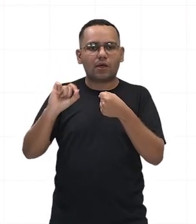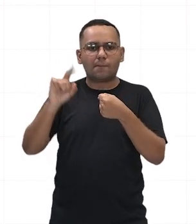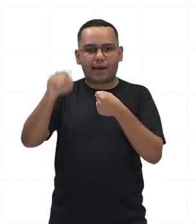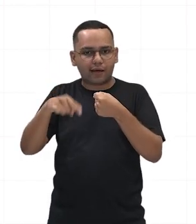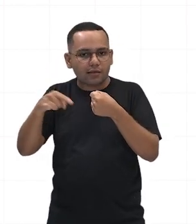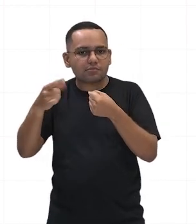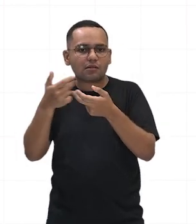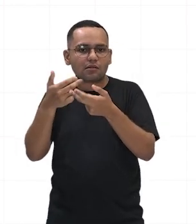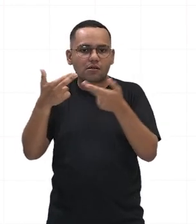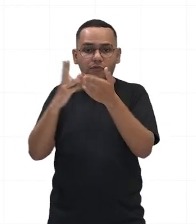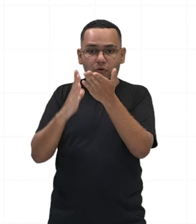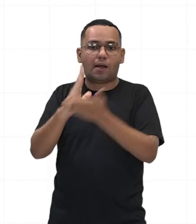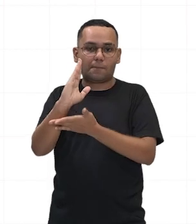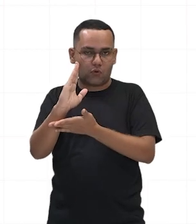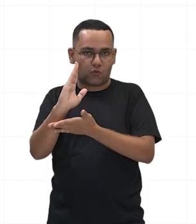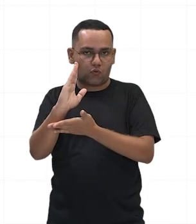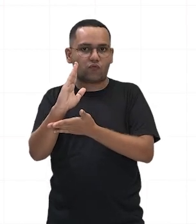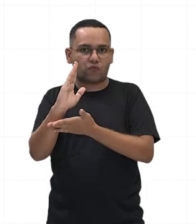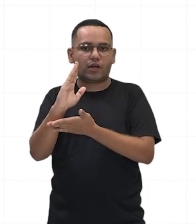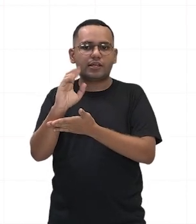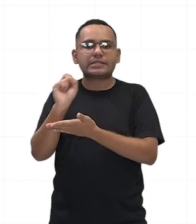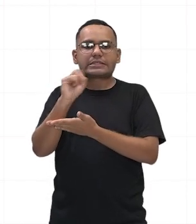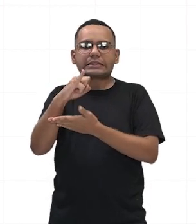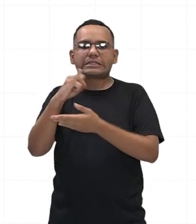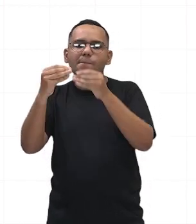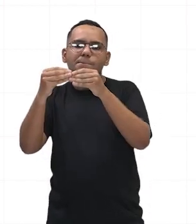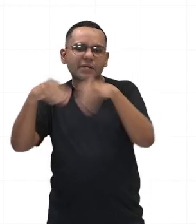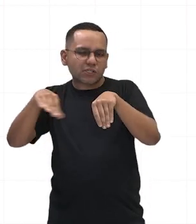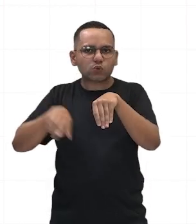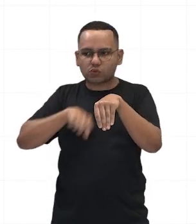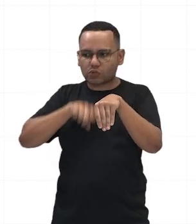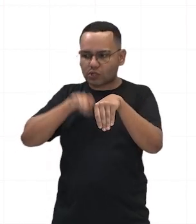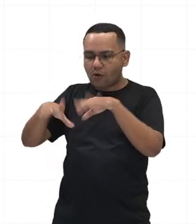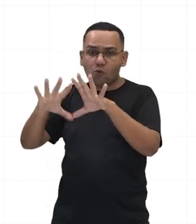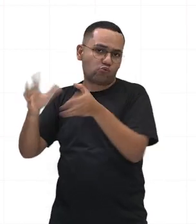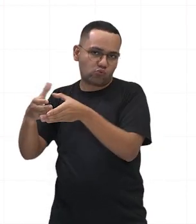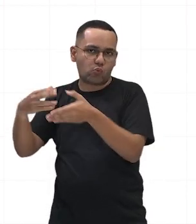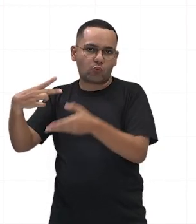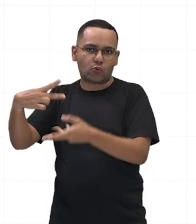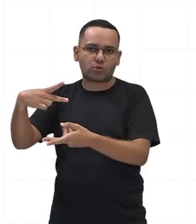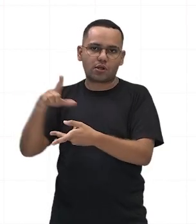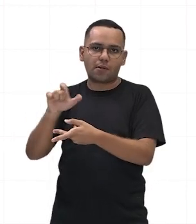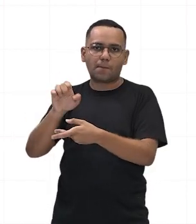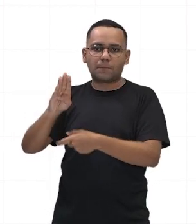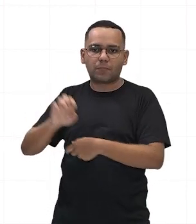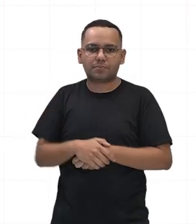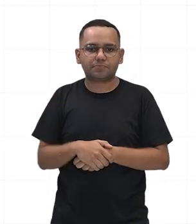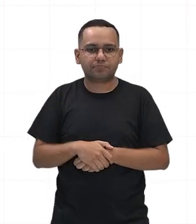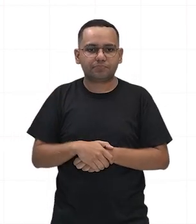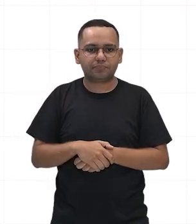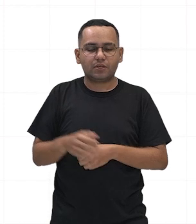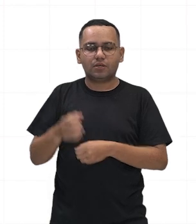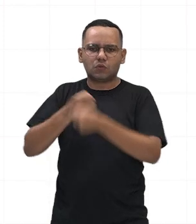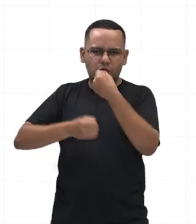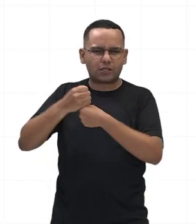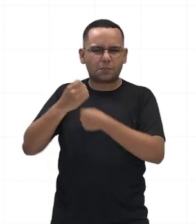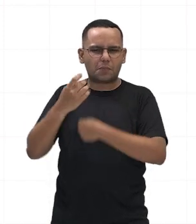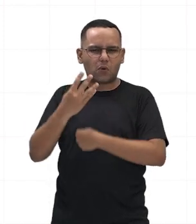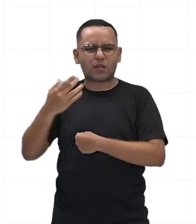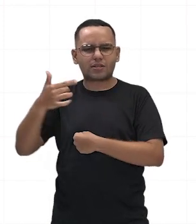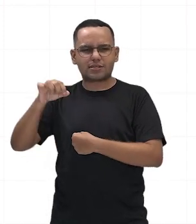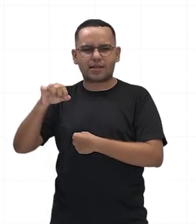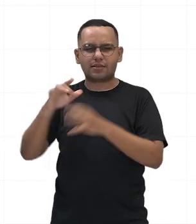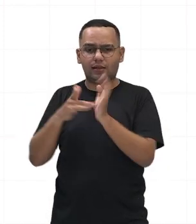prejudicassem os interesses da plebe. Em 470 a.C., os plebeus